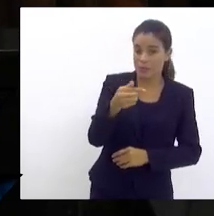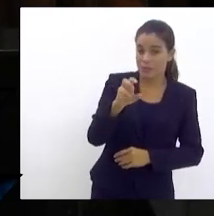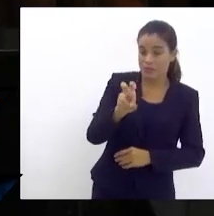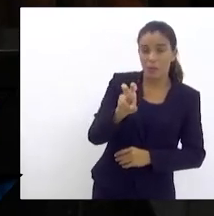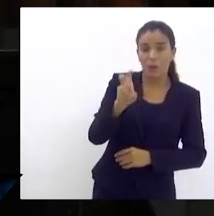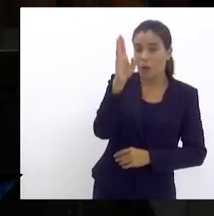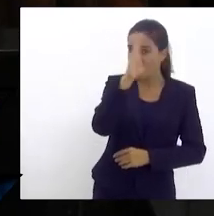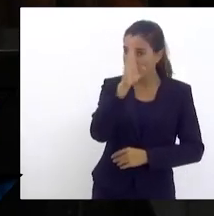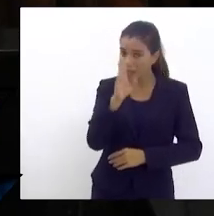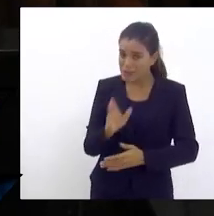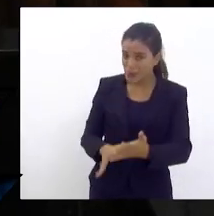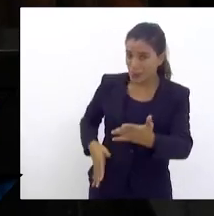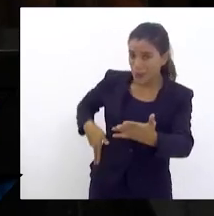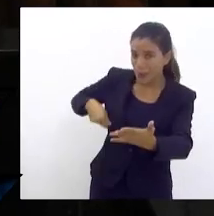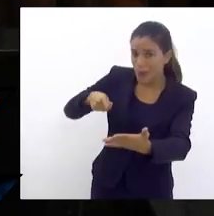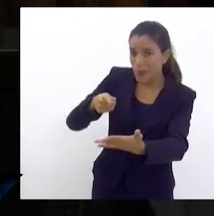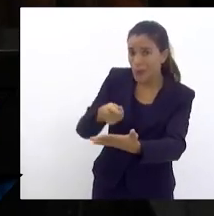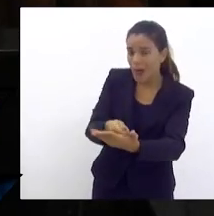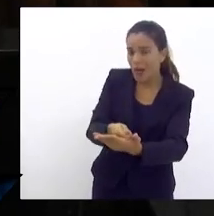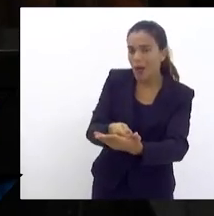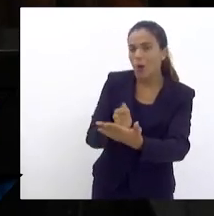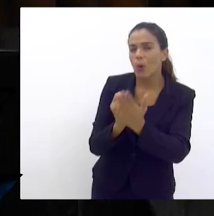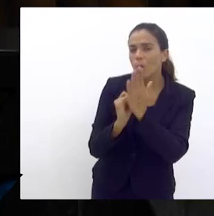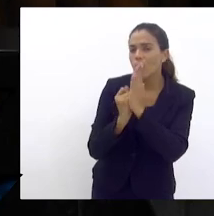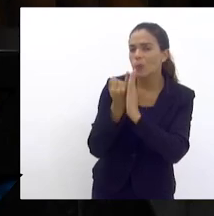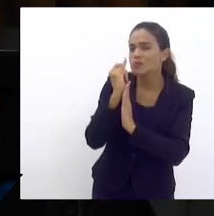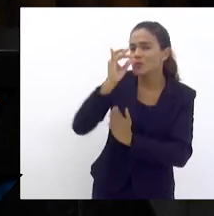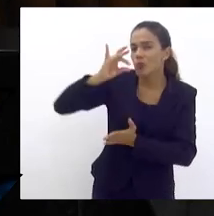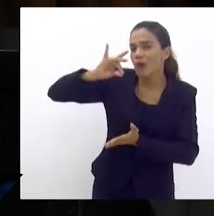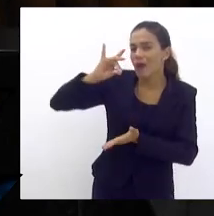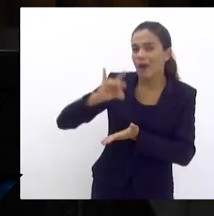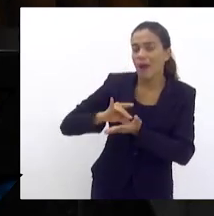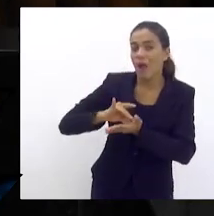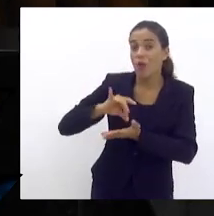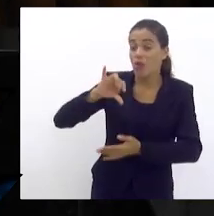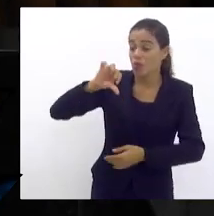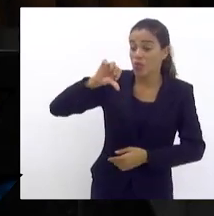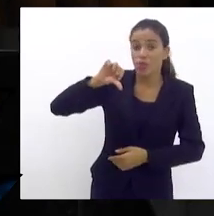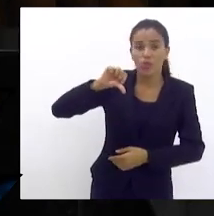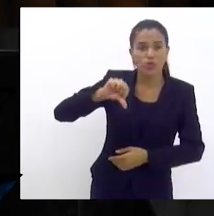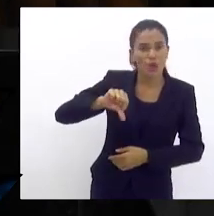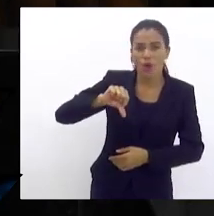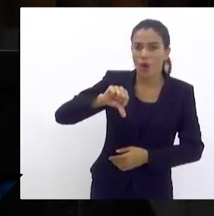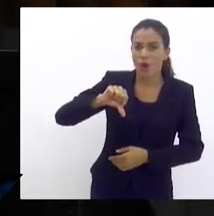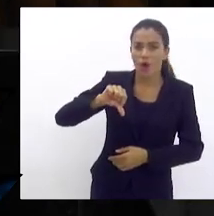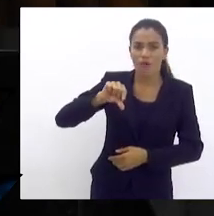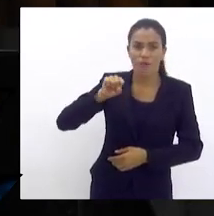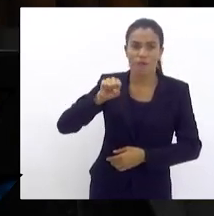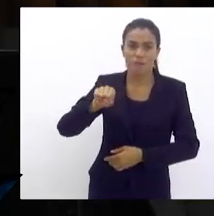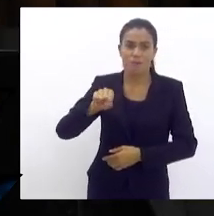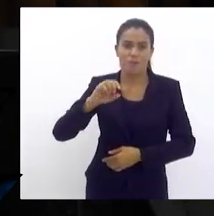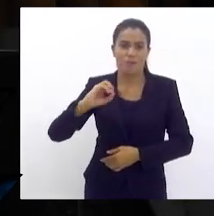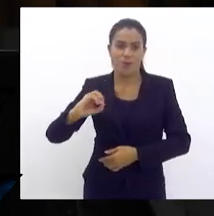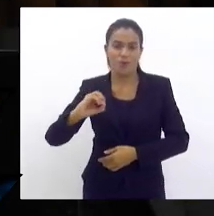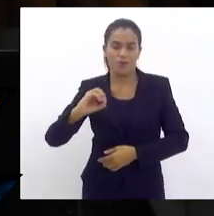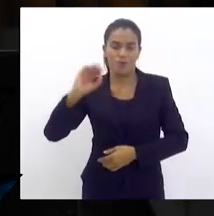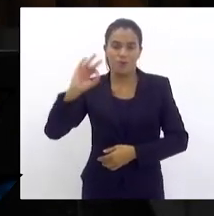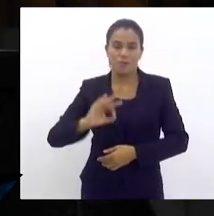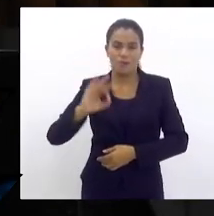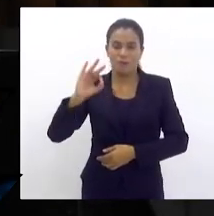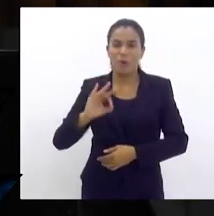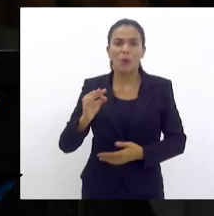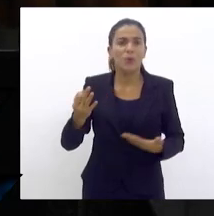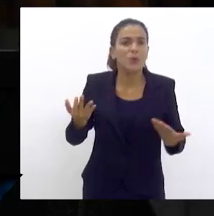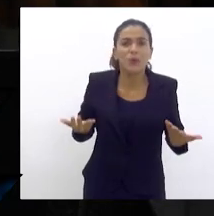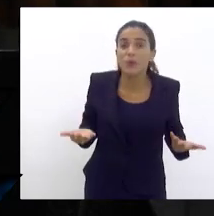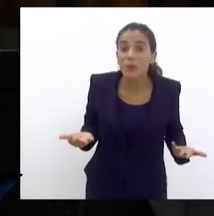o Brasil está pagando um juro real de nove pontos percentuais. E o que é que